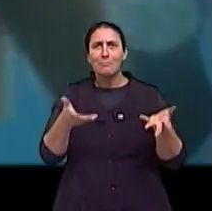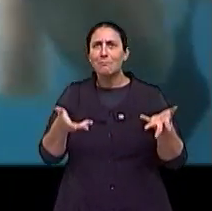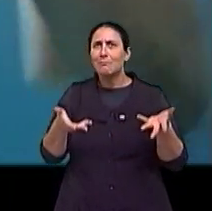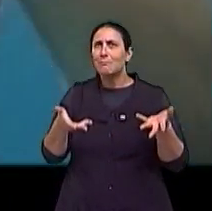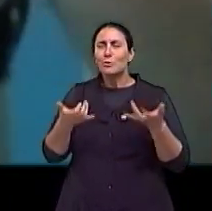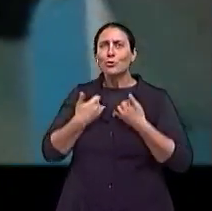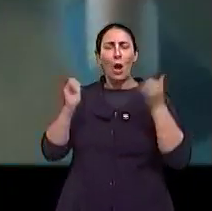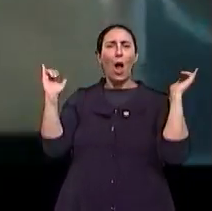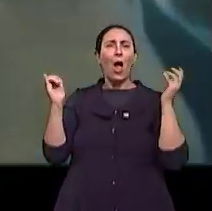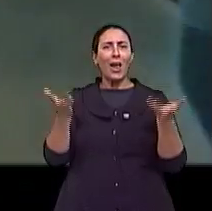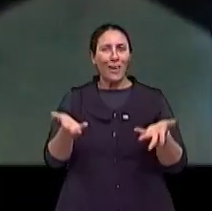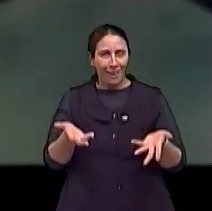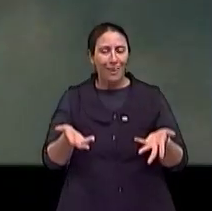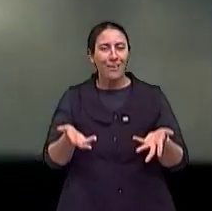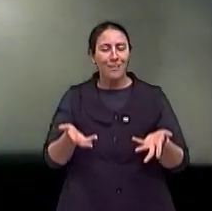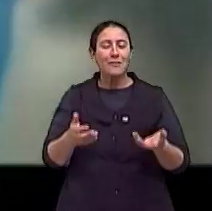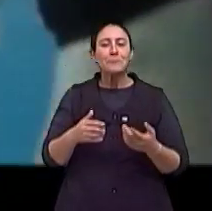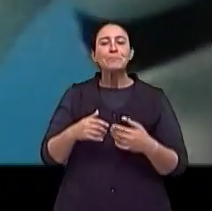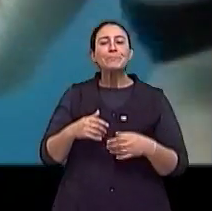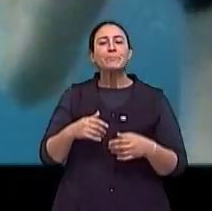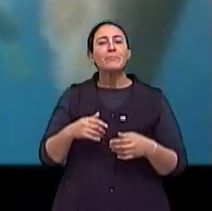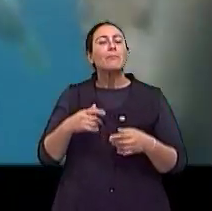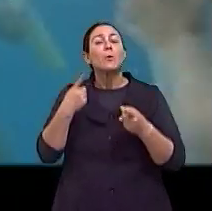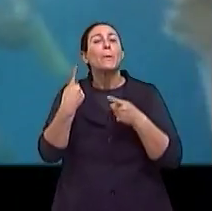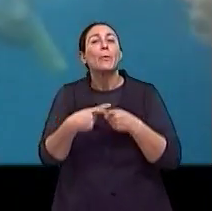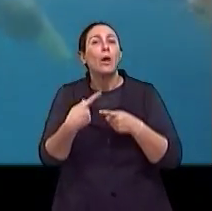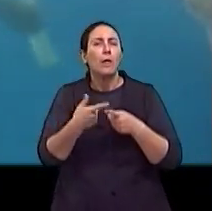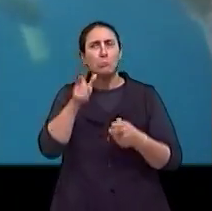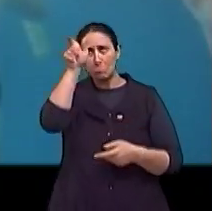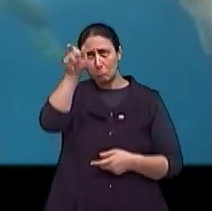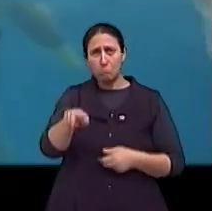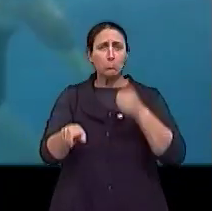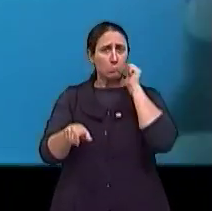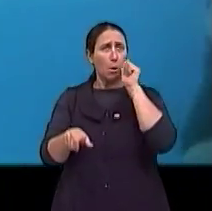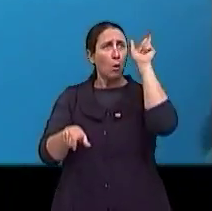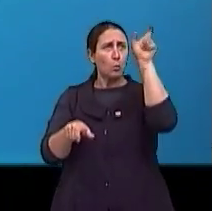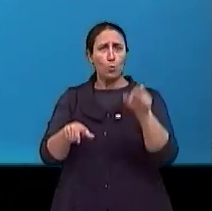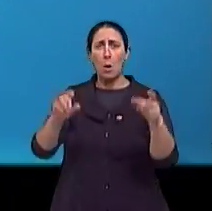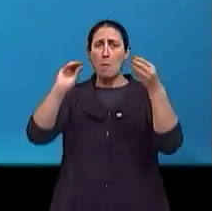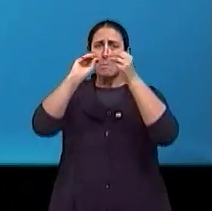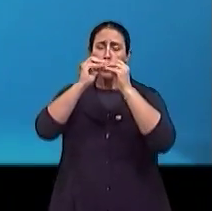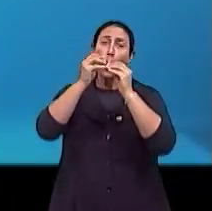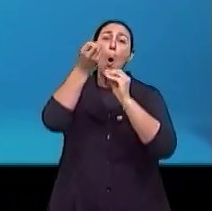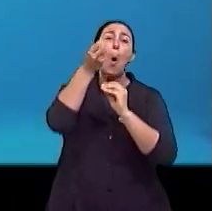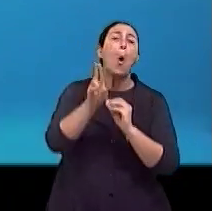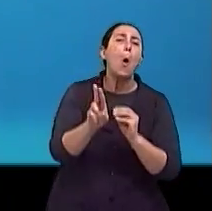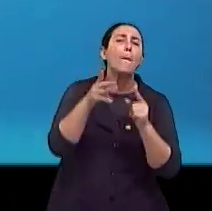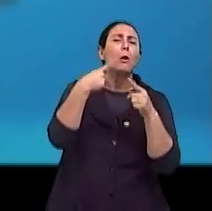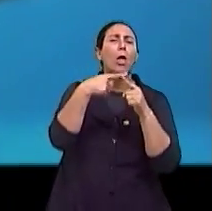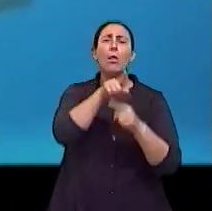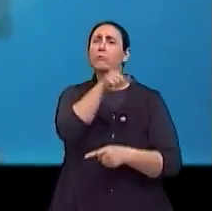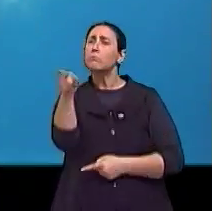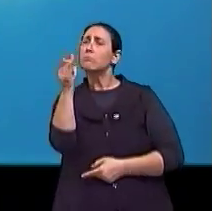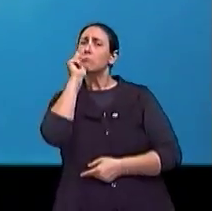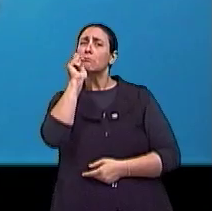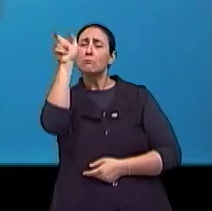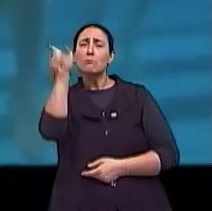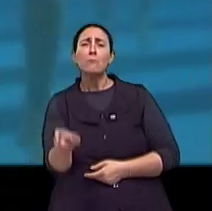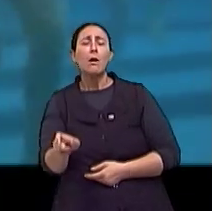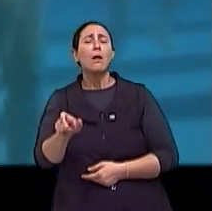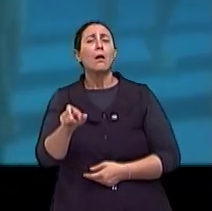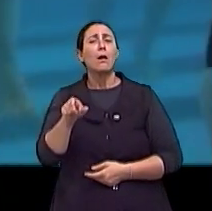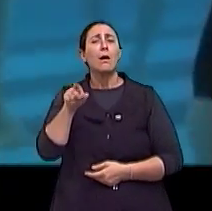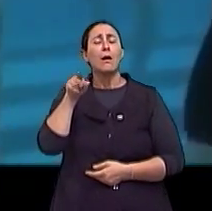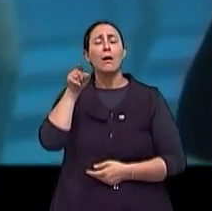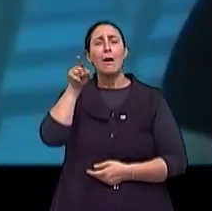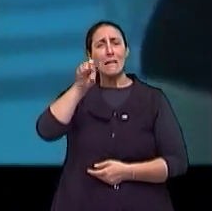De choque. Talvez por quê? Por serem duas mulheres que se beijam, né? Ou pela iniciativa daquela senhora de mais